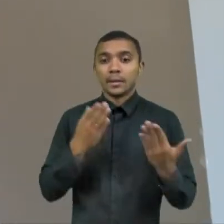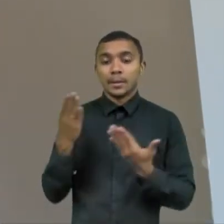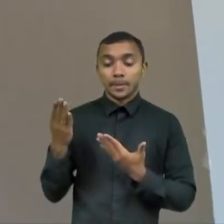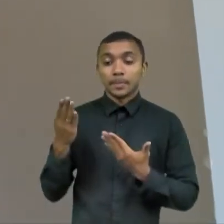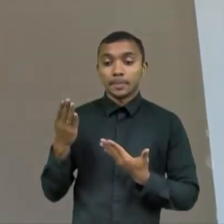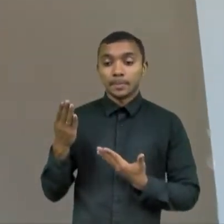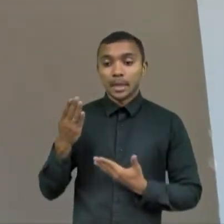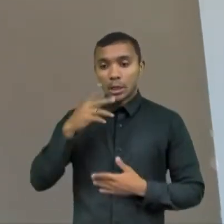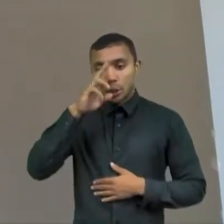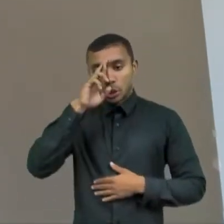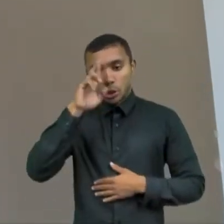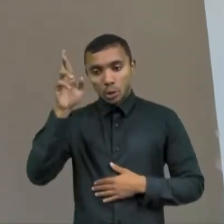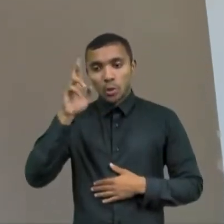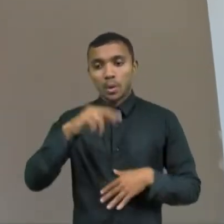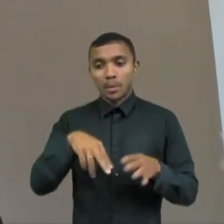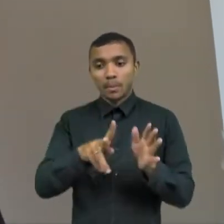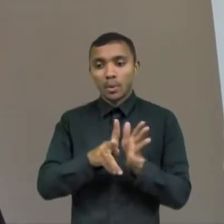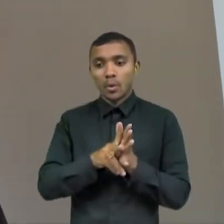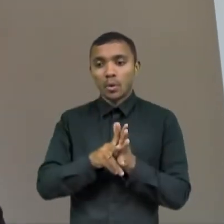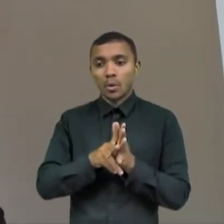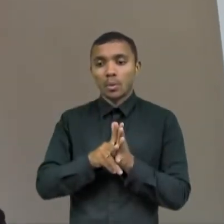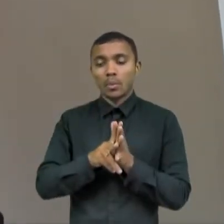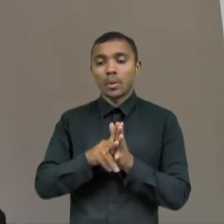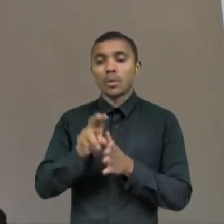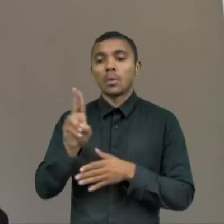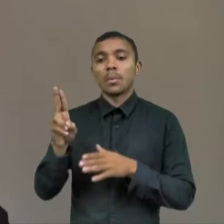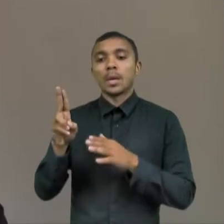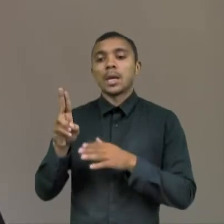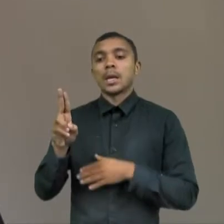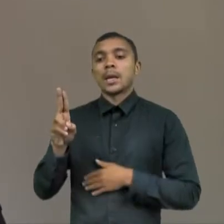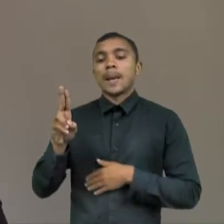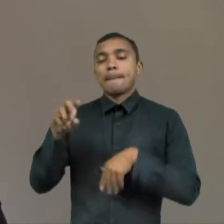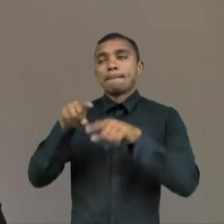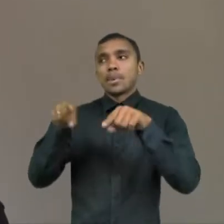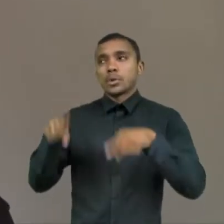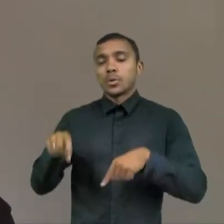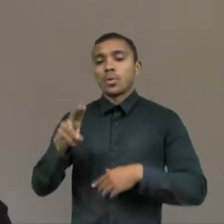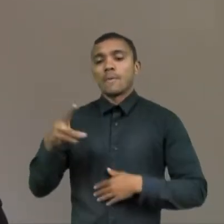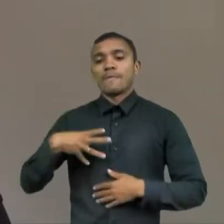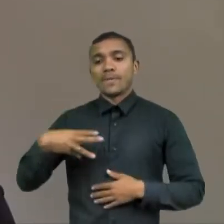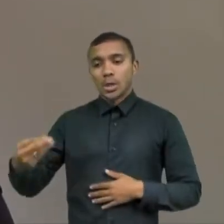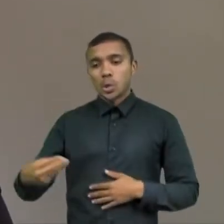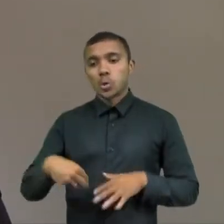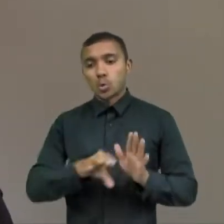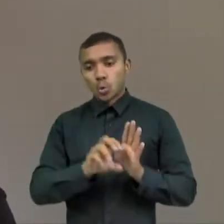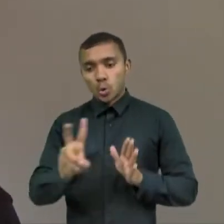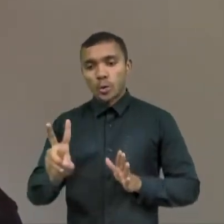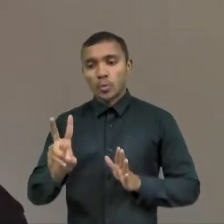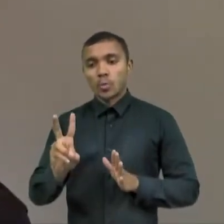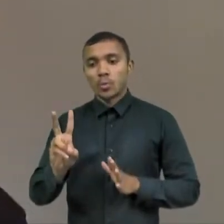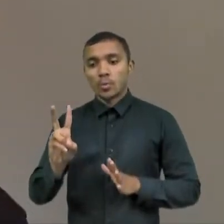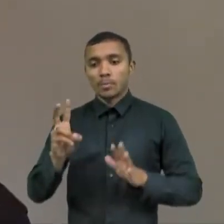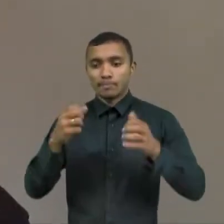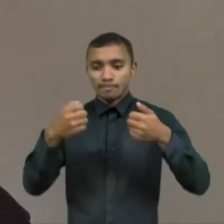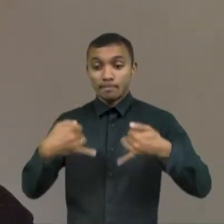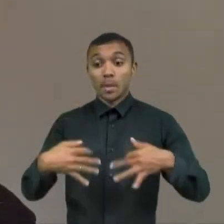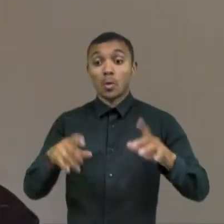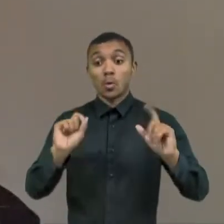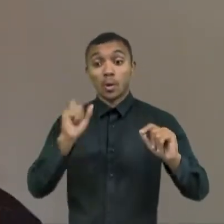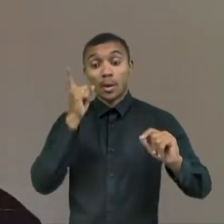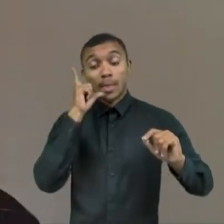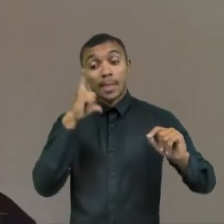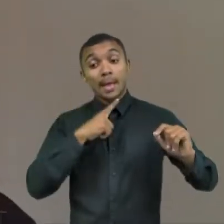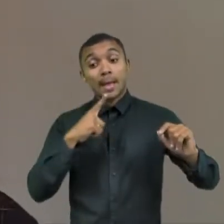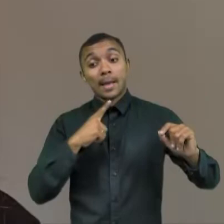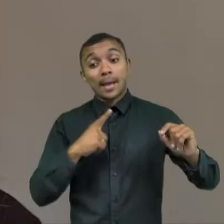consultoria Filhos no Currículo, que promove a parentalidade dentro das organizações, aponta alguns dos motivos